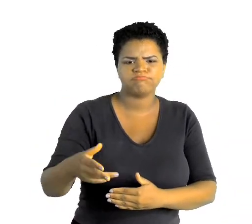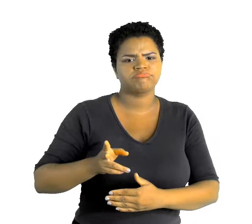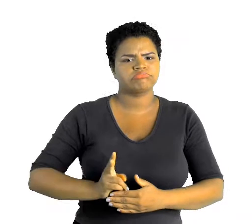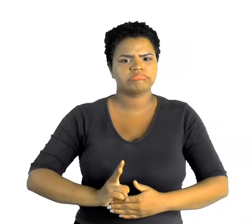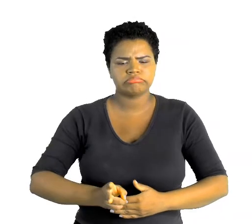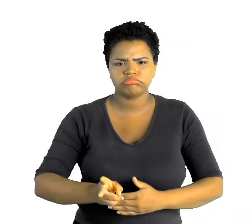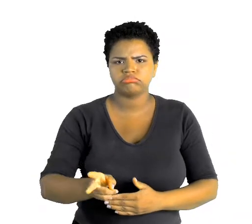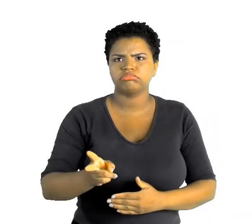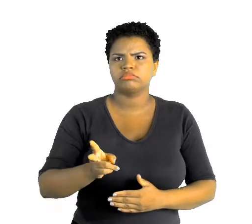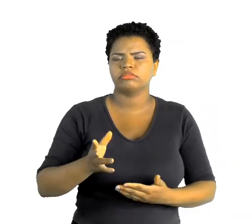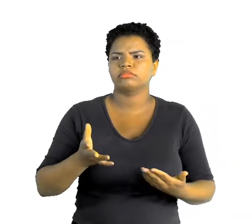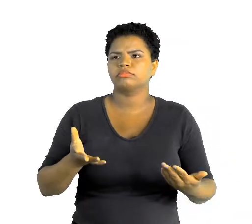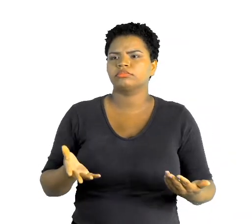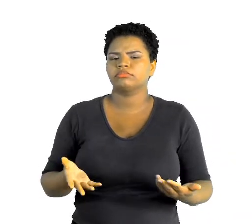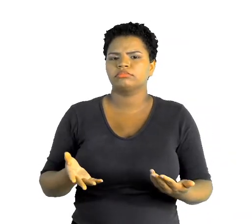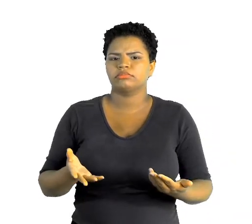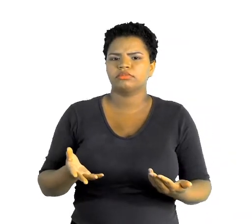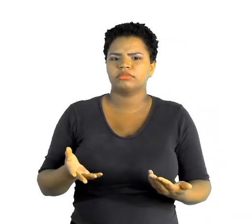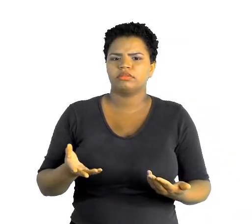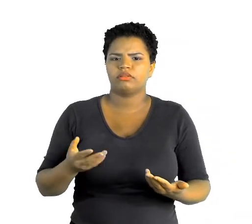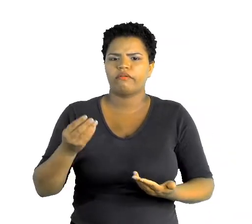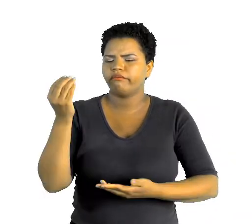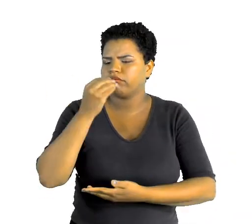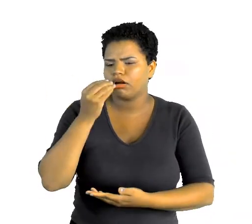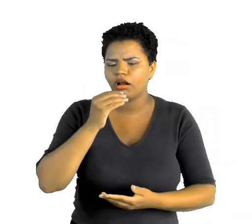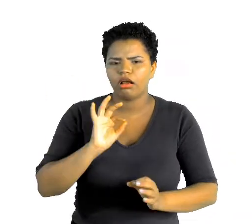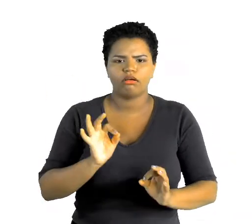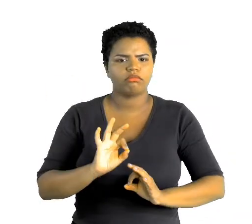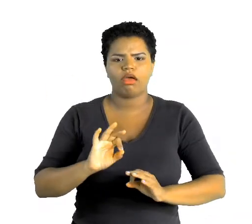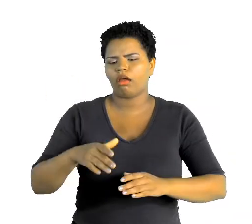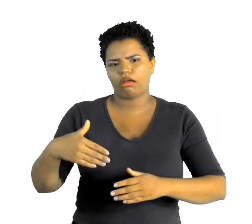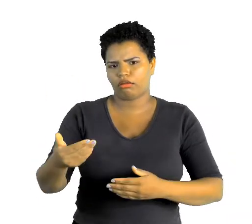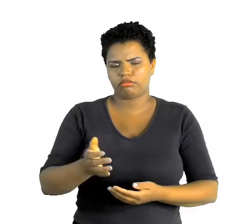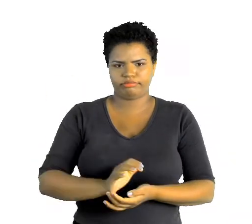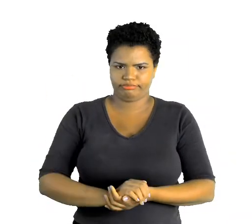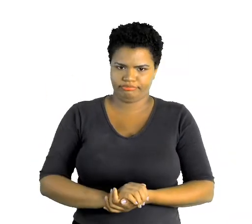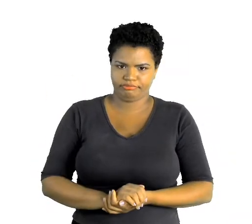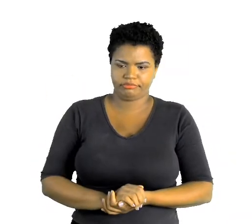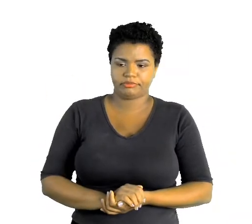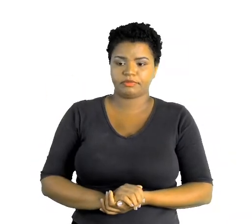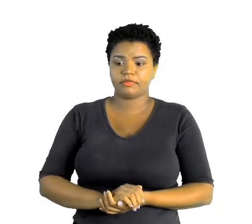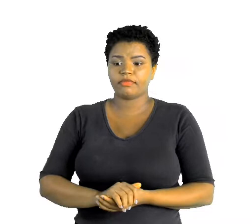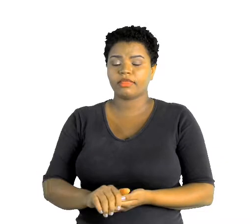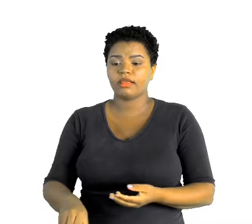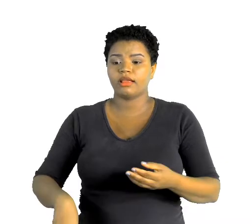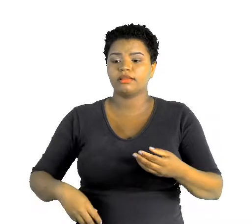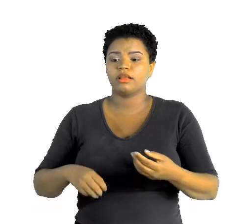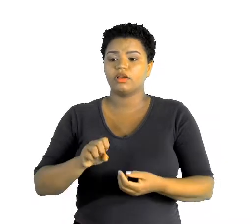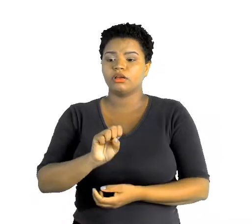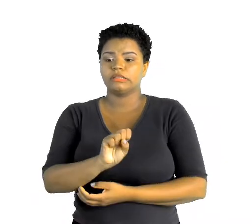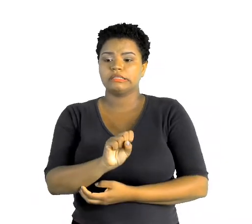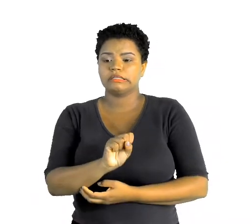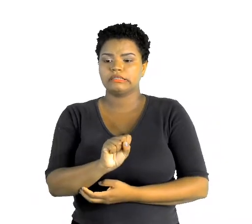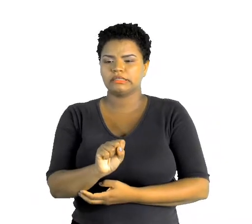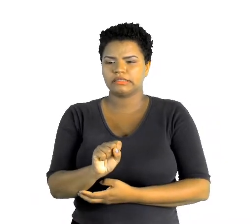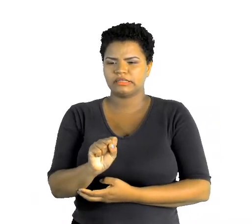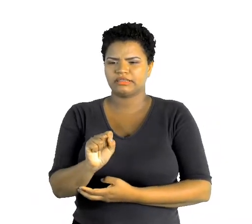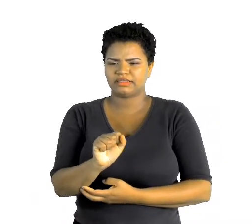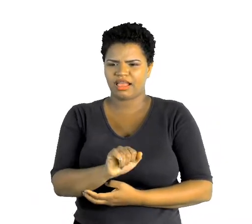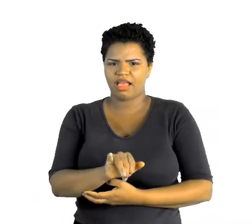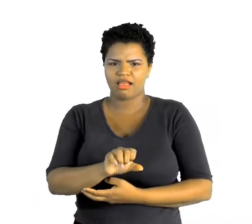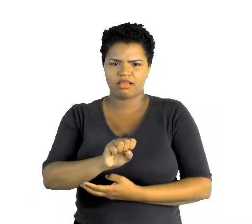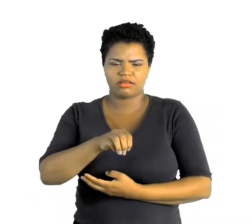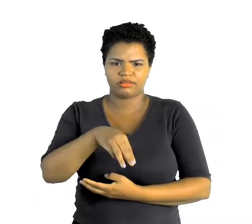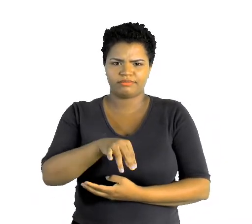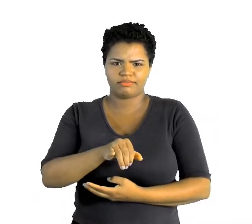ficar debilitado e assim por diante. Os sais minerais, então é o quinto grupo, eles